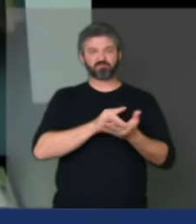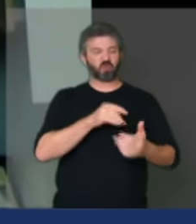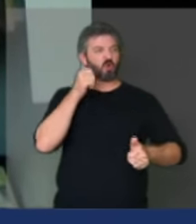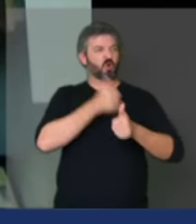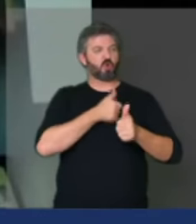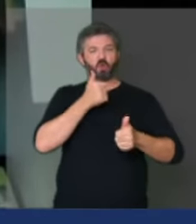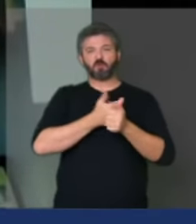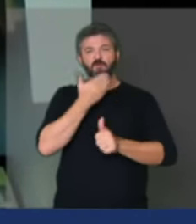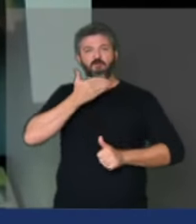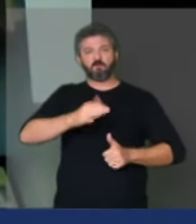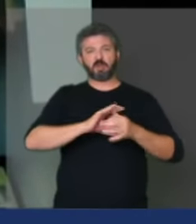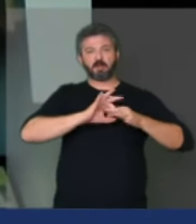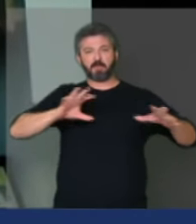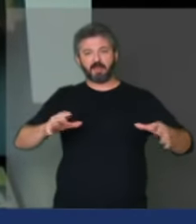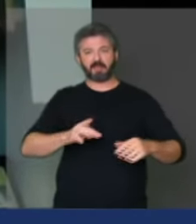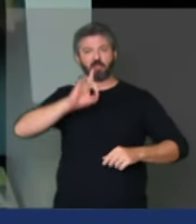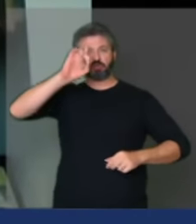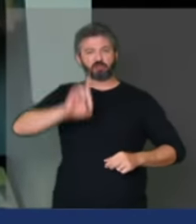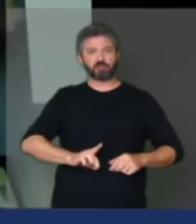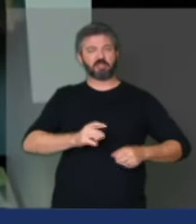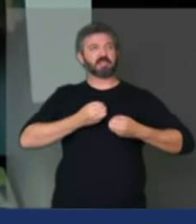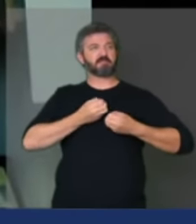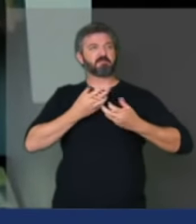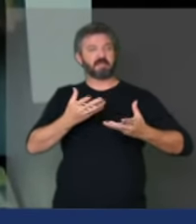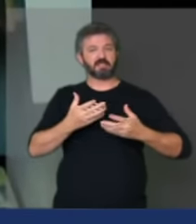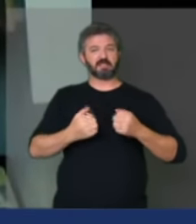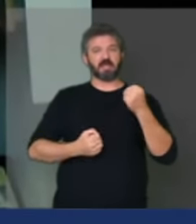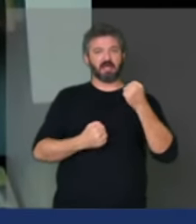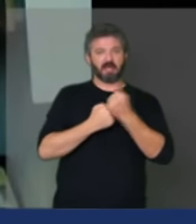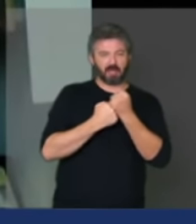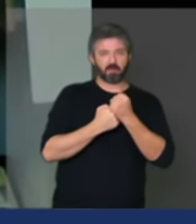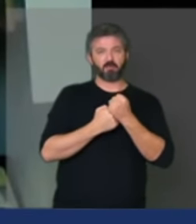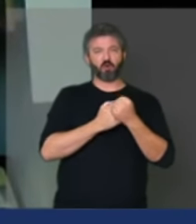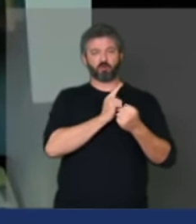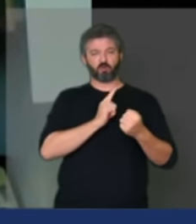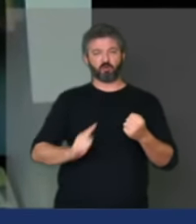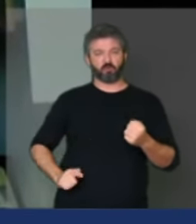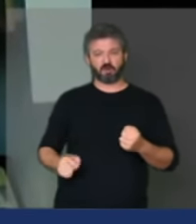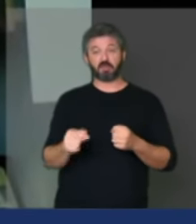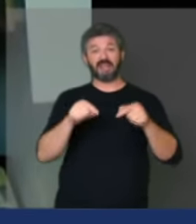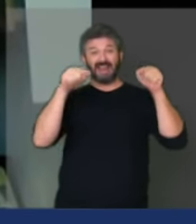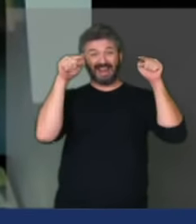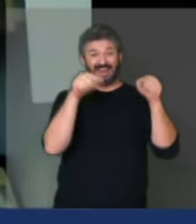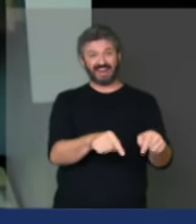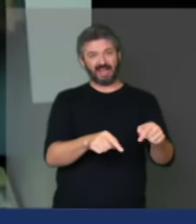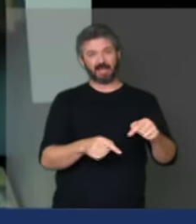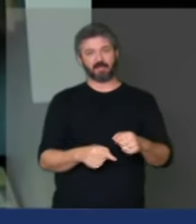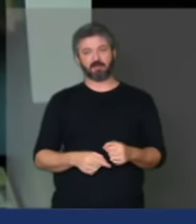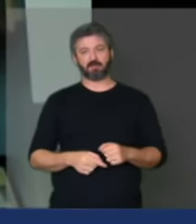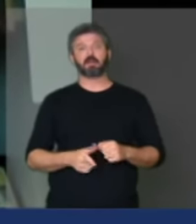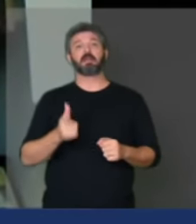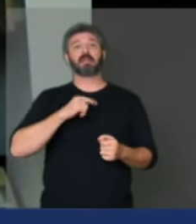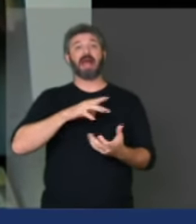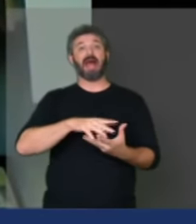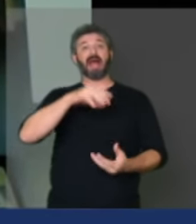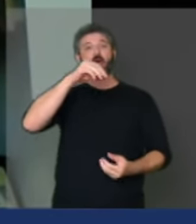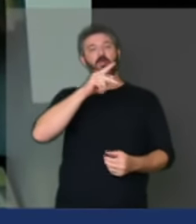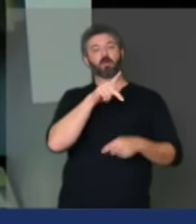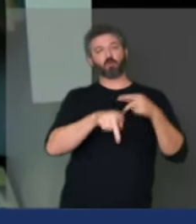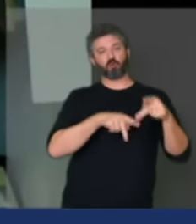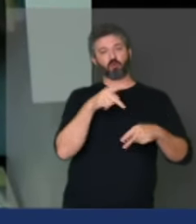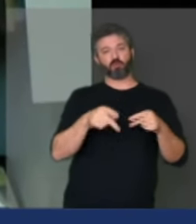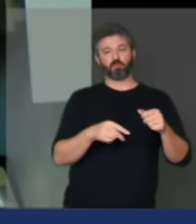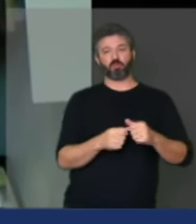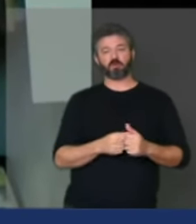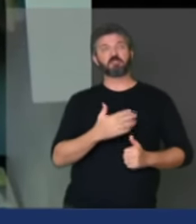pela sua liberdade pelo seu direito de expressão pelo apoiamento do nosso governo ali sim estava a alma do povo brasileiro do povo